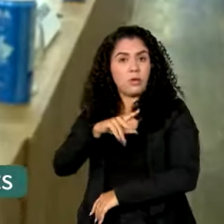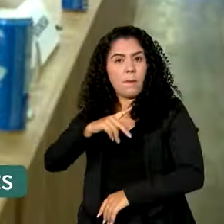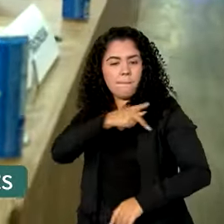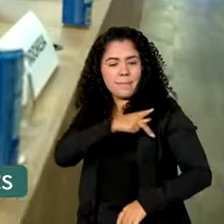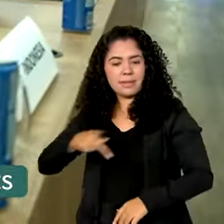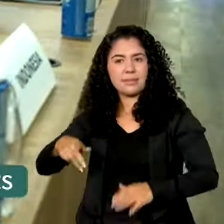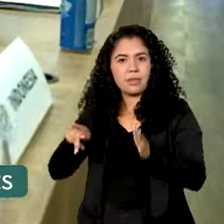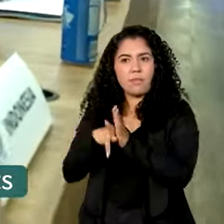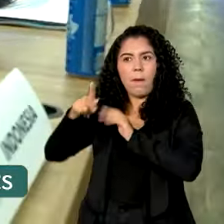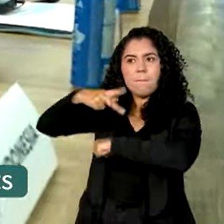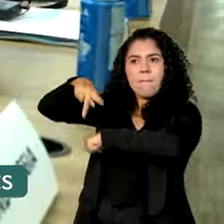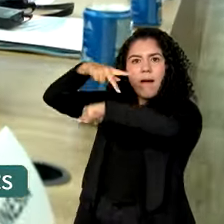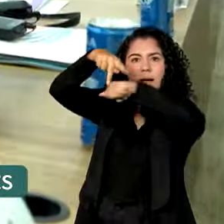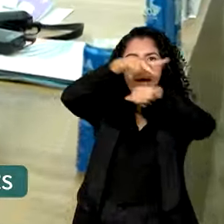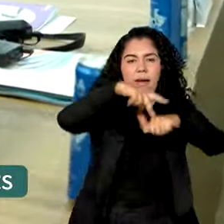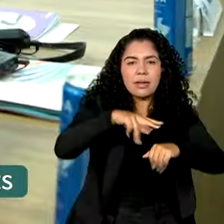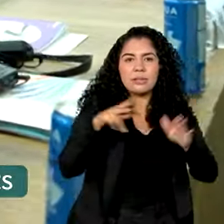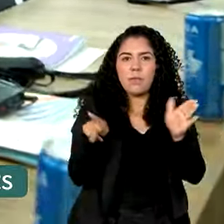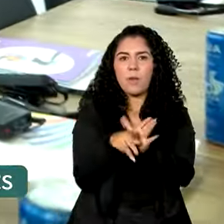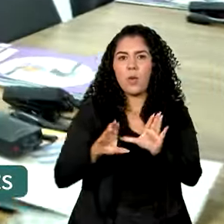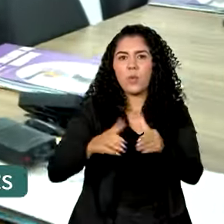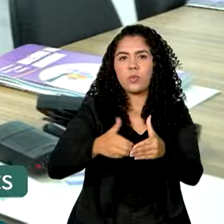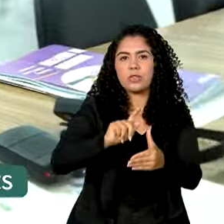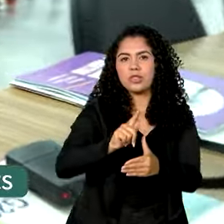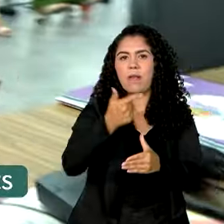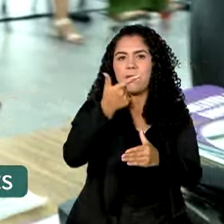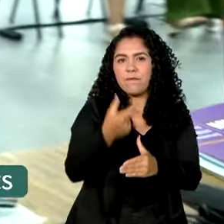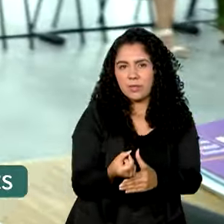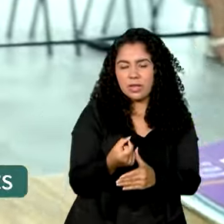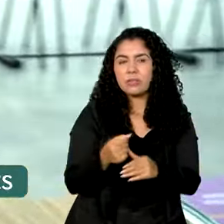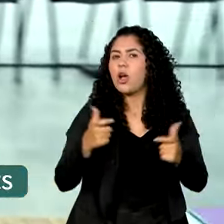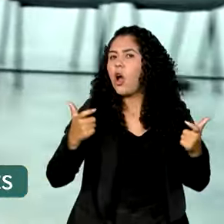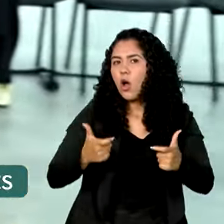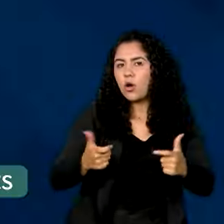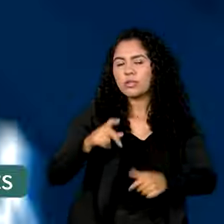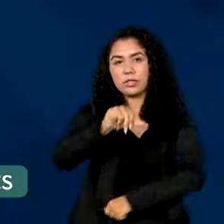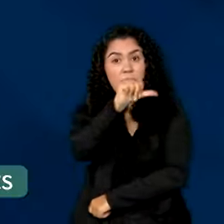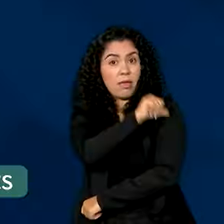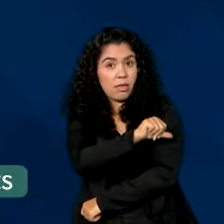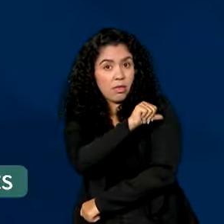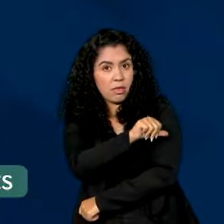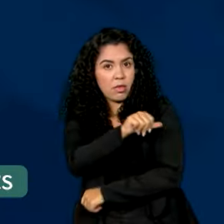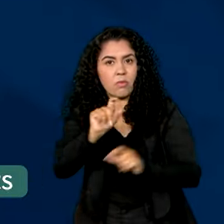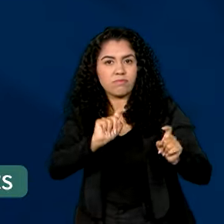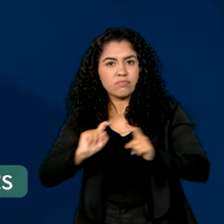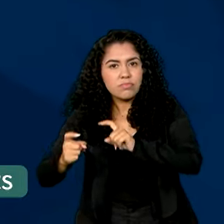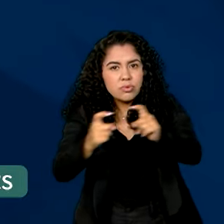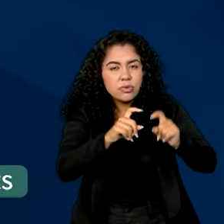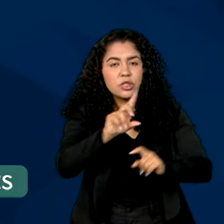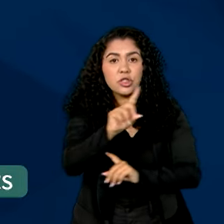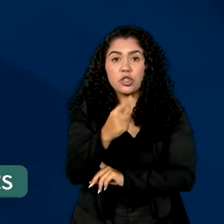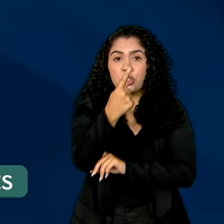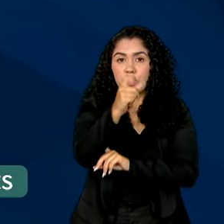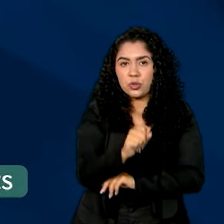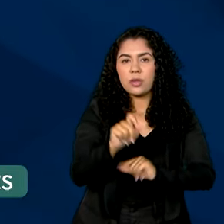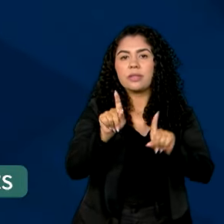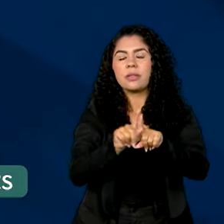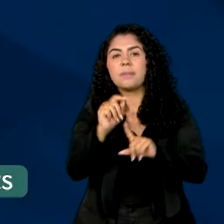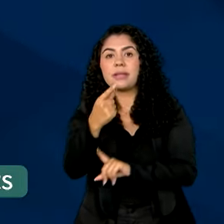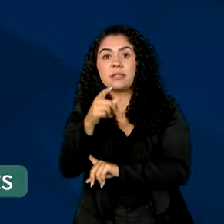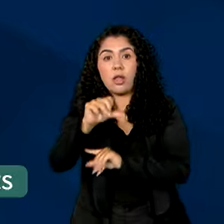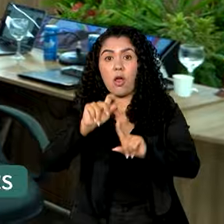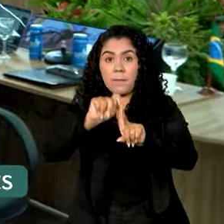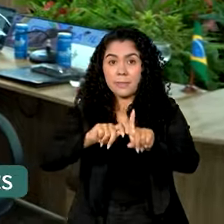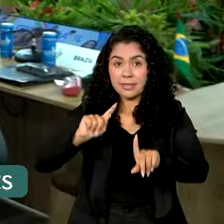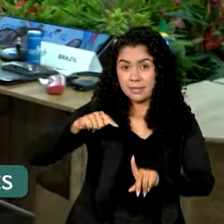A reunião das maiores economias do mundo vai ocorrer na cidade do Rio de Janeiro nos dias 18 e 19 do